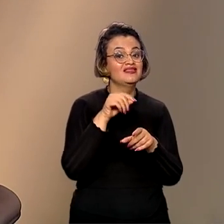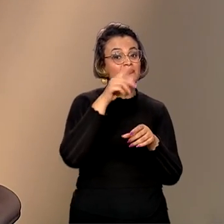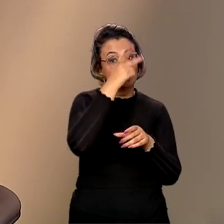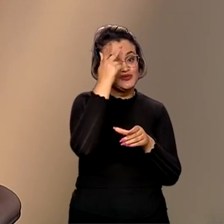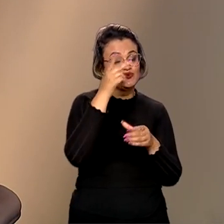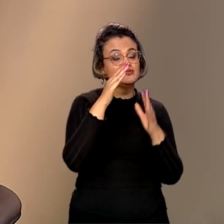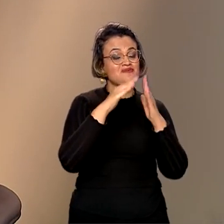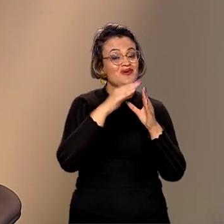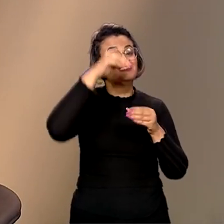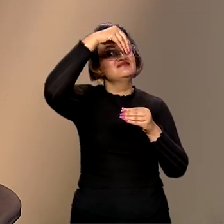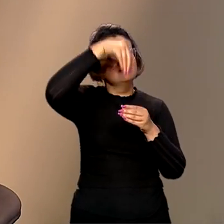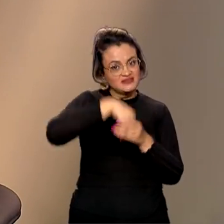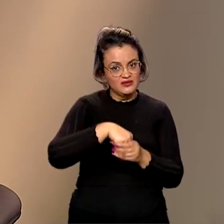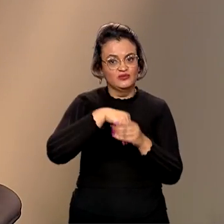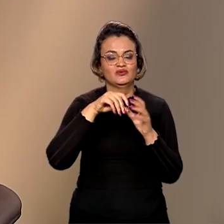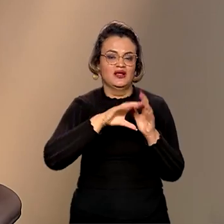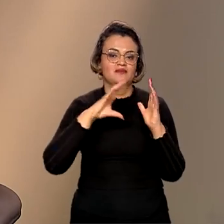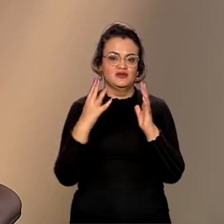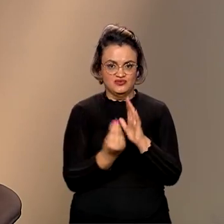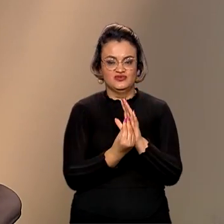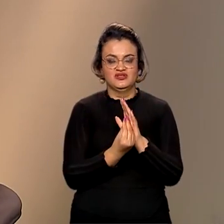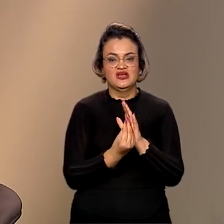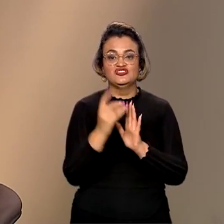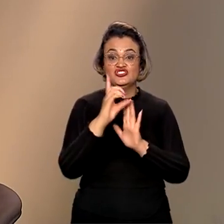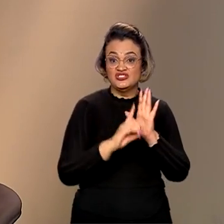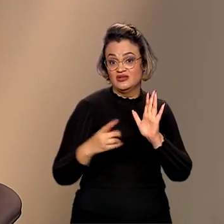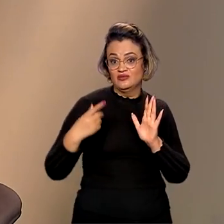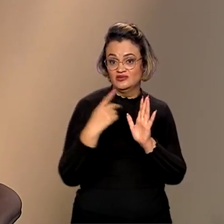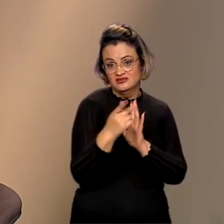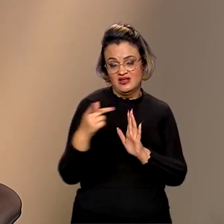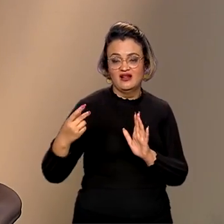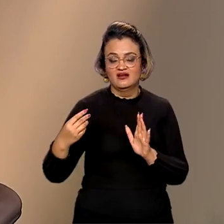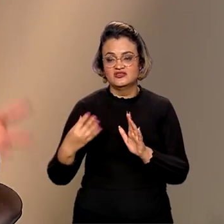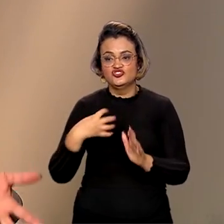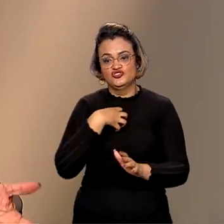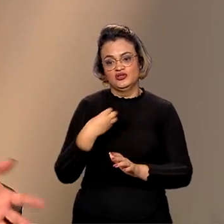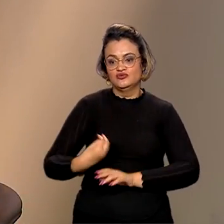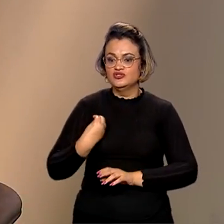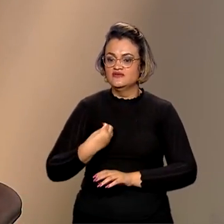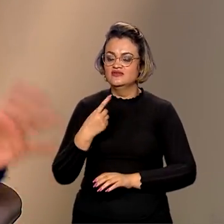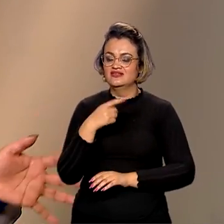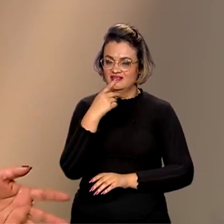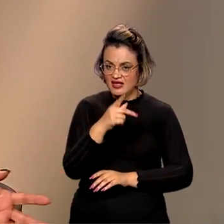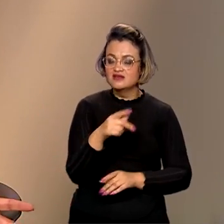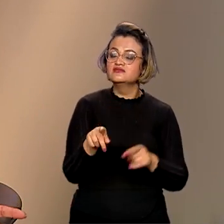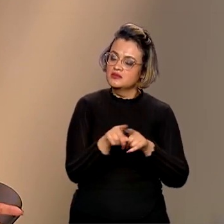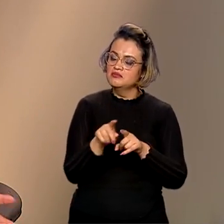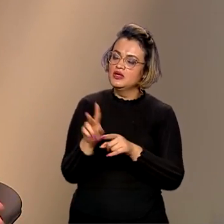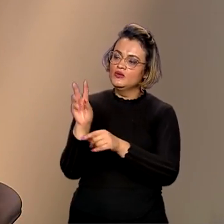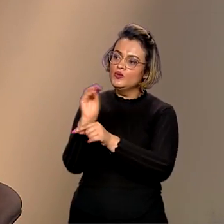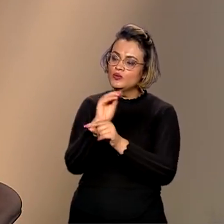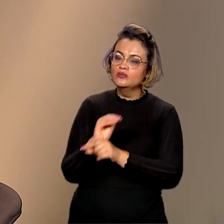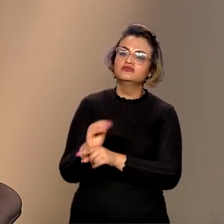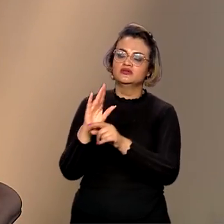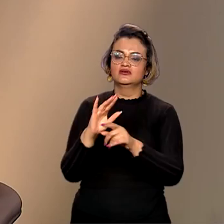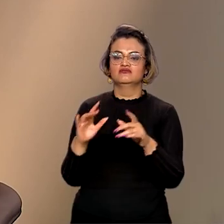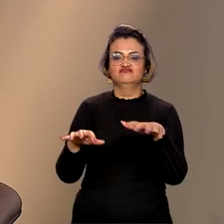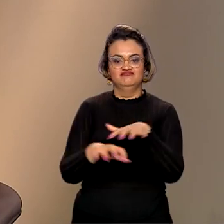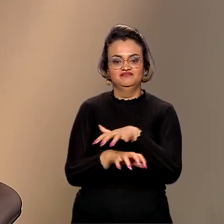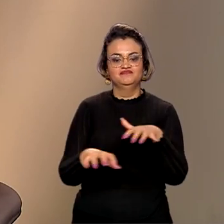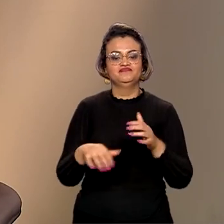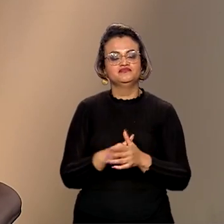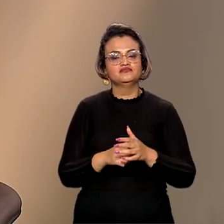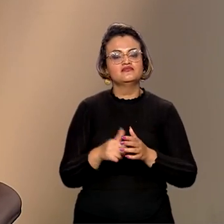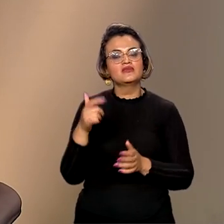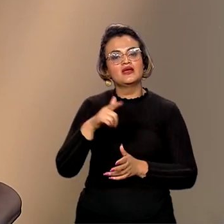das pessoas que, com seu modo de vida, né, por si só, protege esse importante bioma. Mas acho que é importante